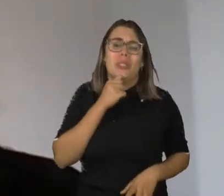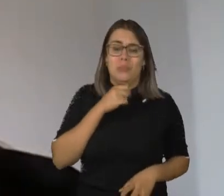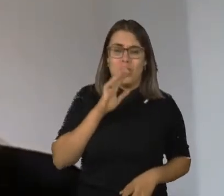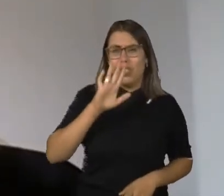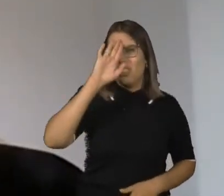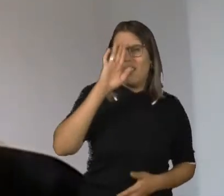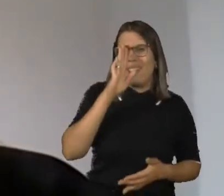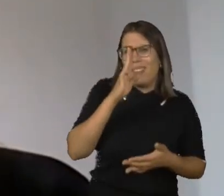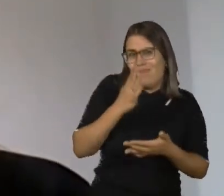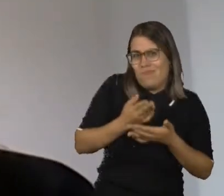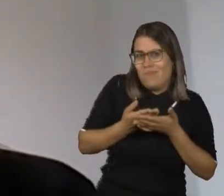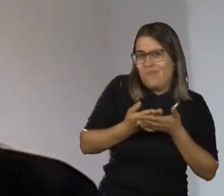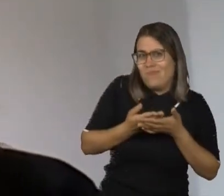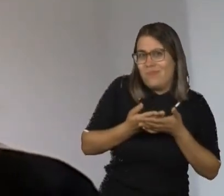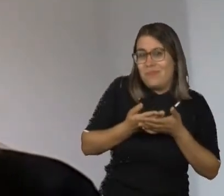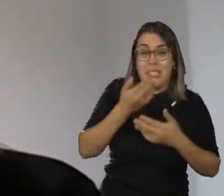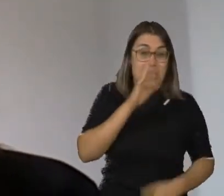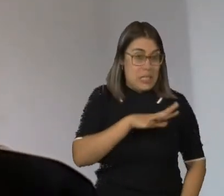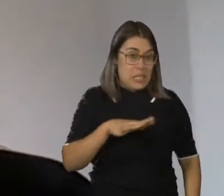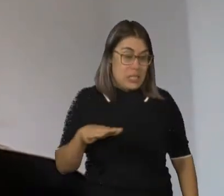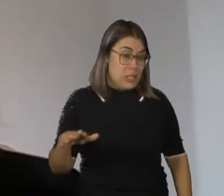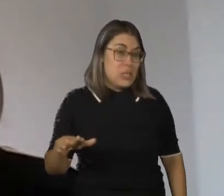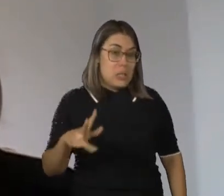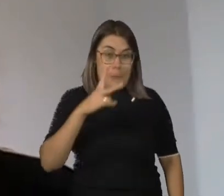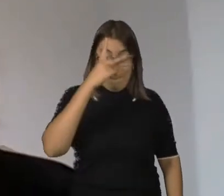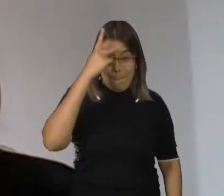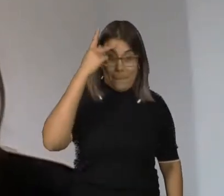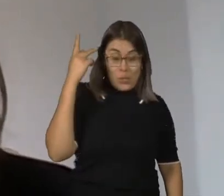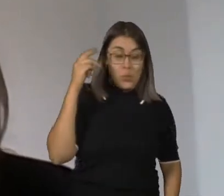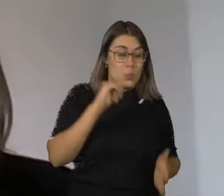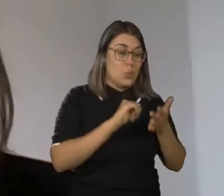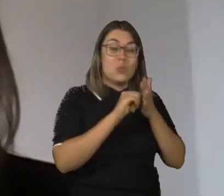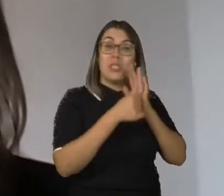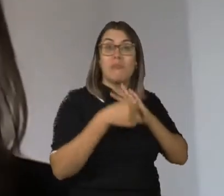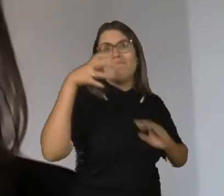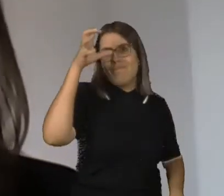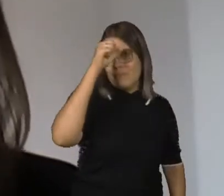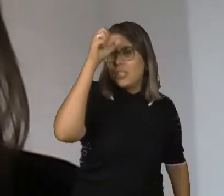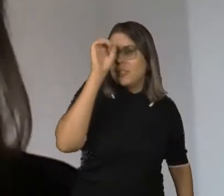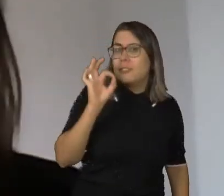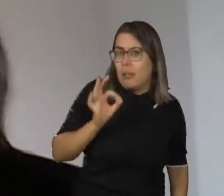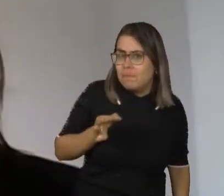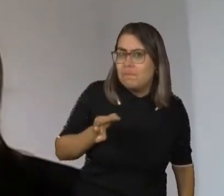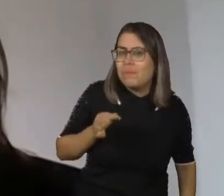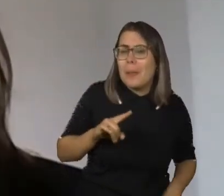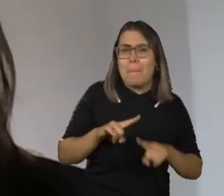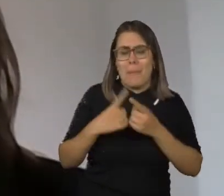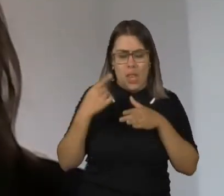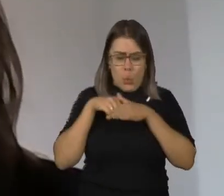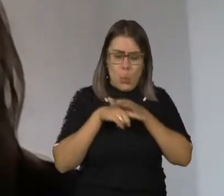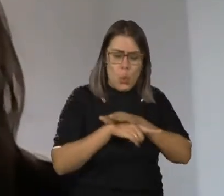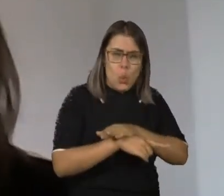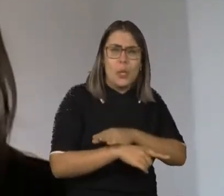gente acredita que crianças, pessoas com a síndrome de Down aprendem. Mas quando nós vamos aprofundar